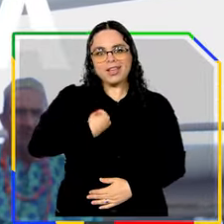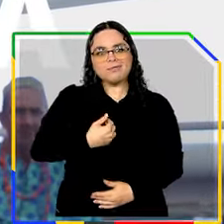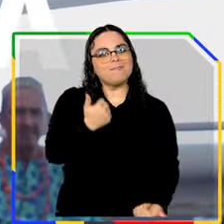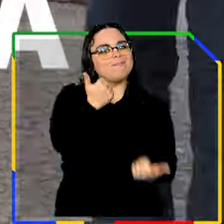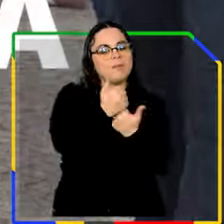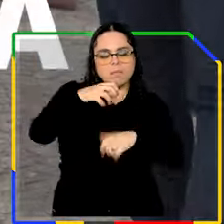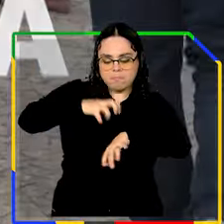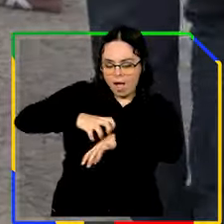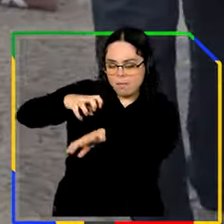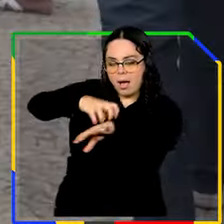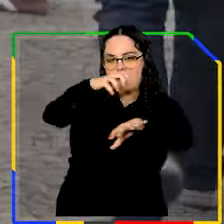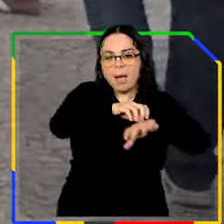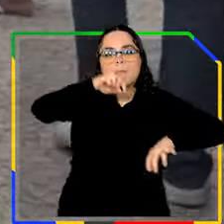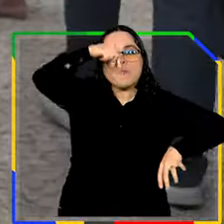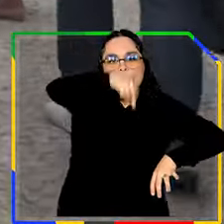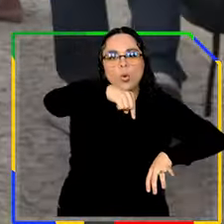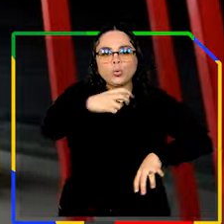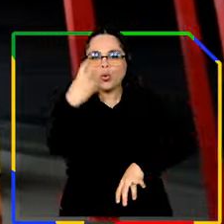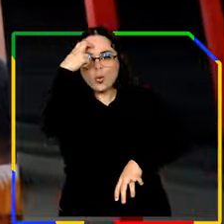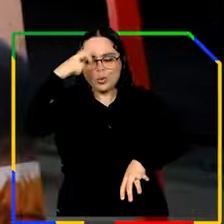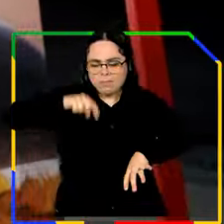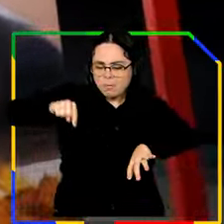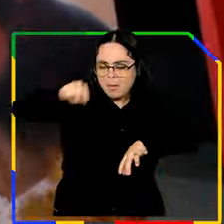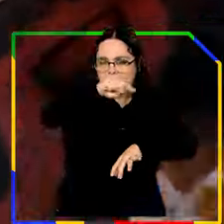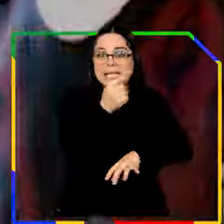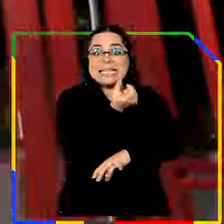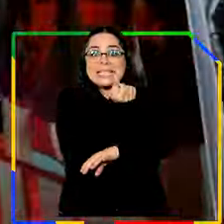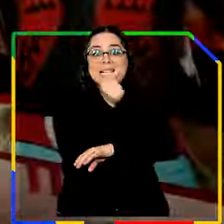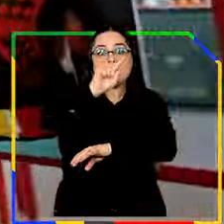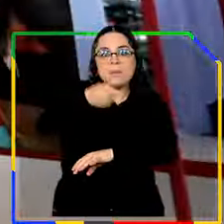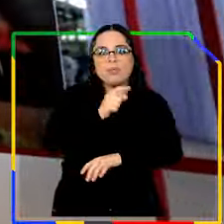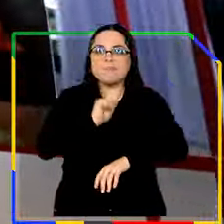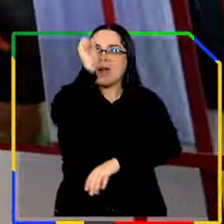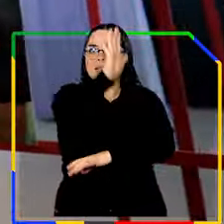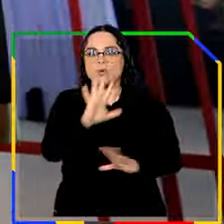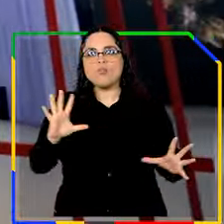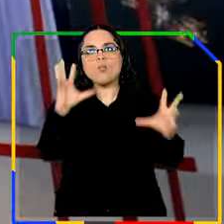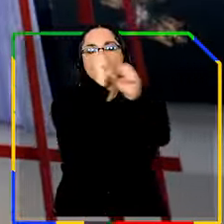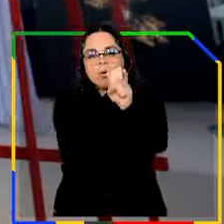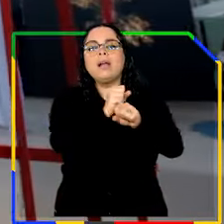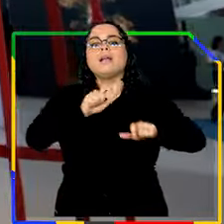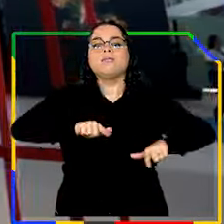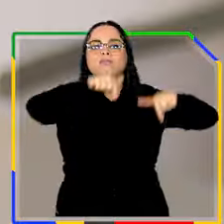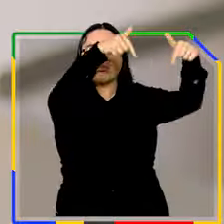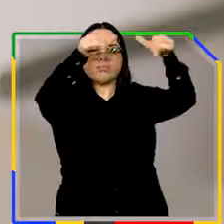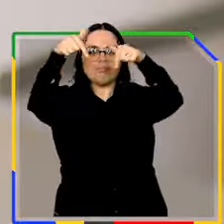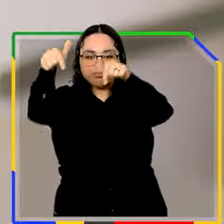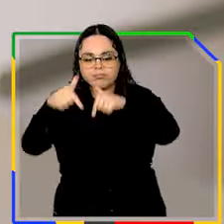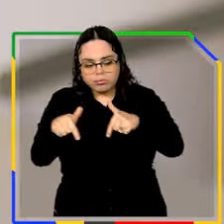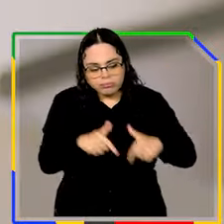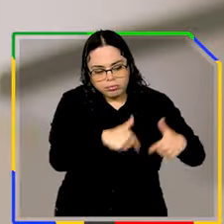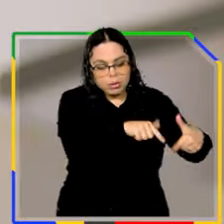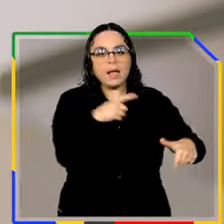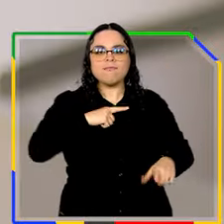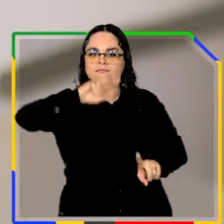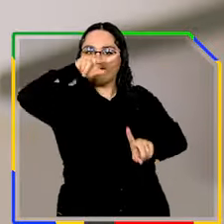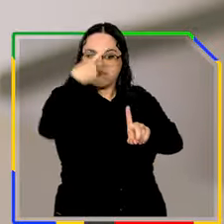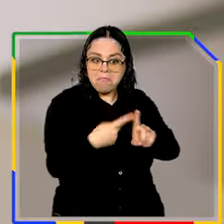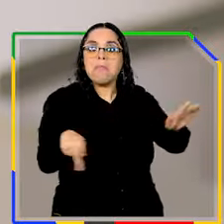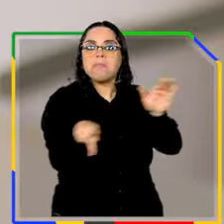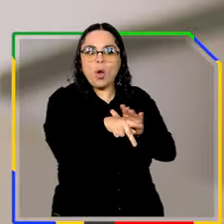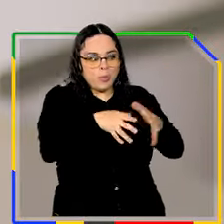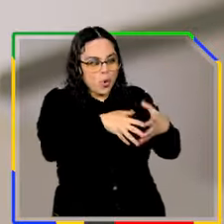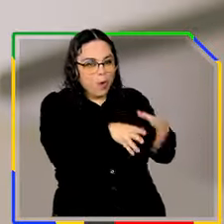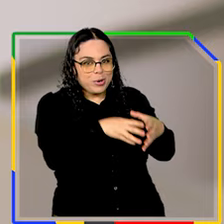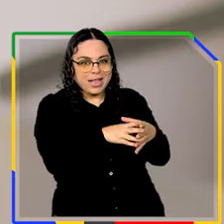apoia 6 mil pontos de cultura espalhados por todo o Brasil, fortalecendo ações locais que tenham reconhecimento de suas